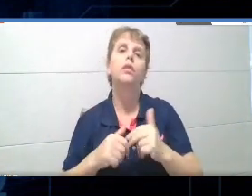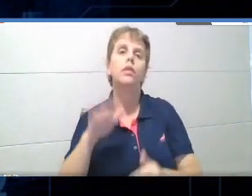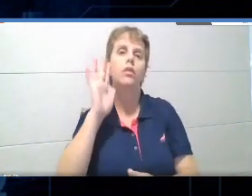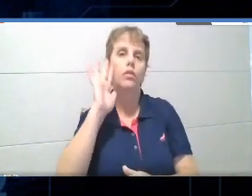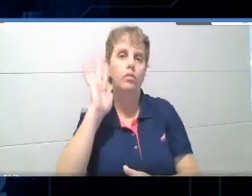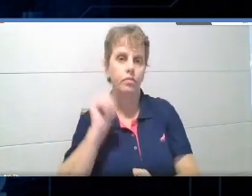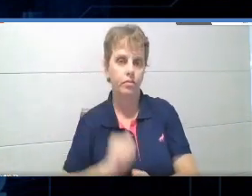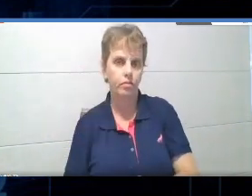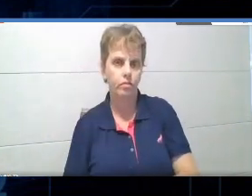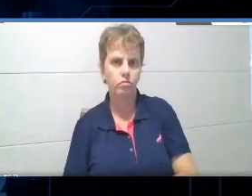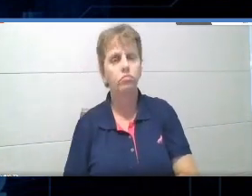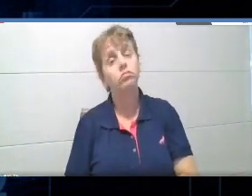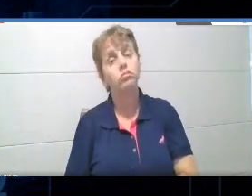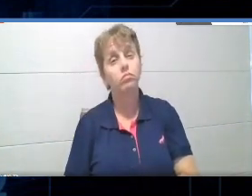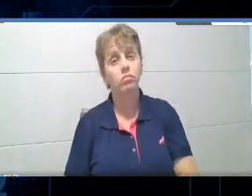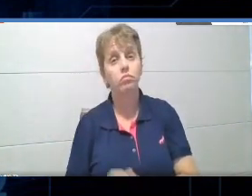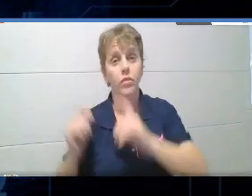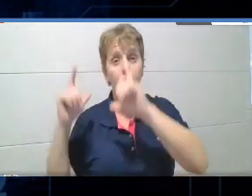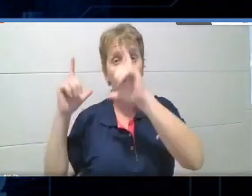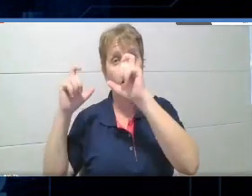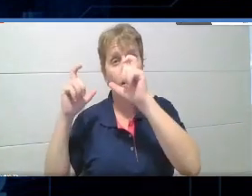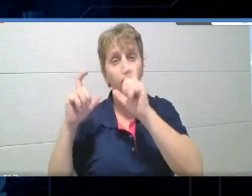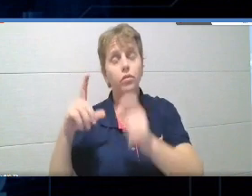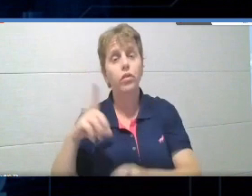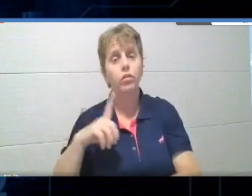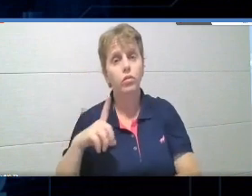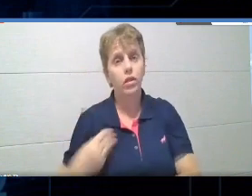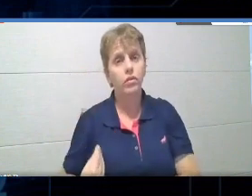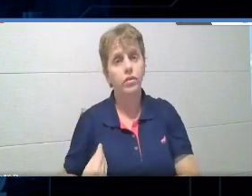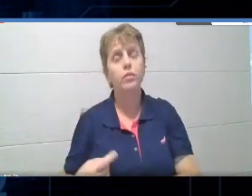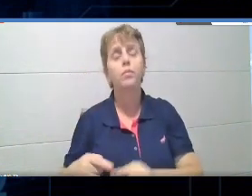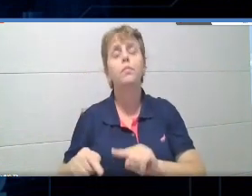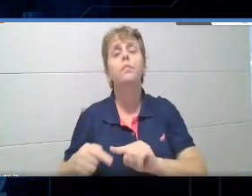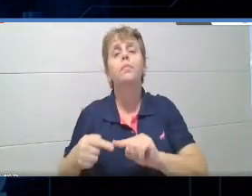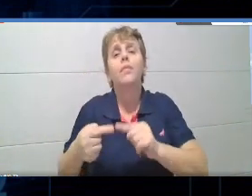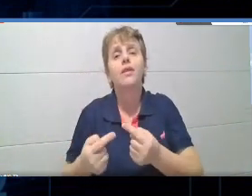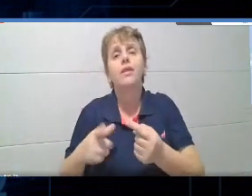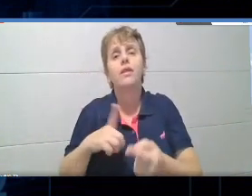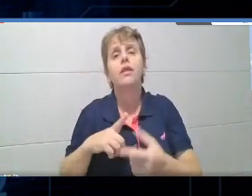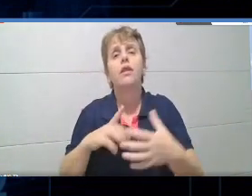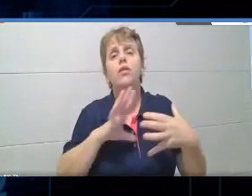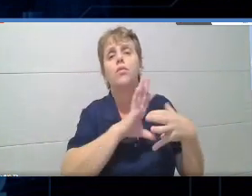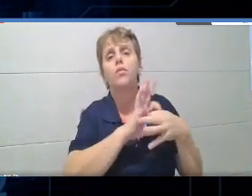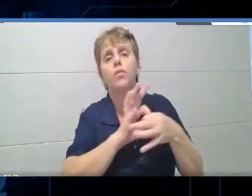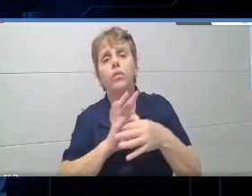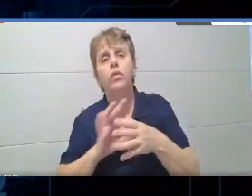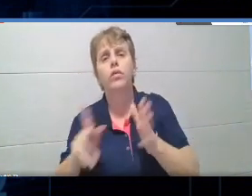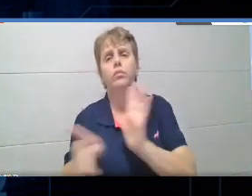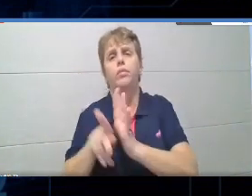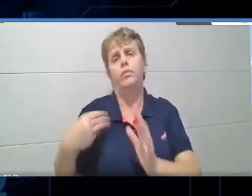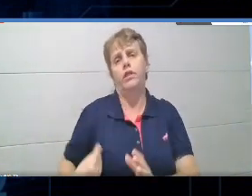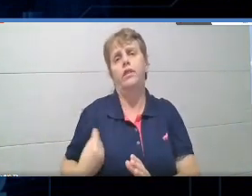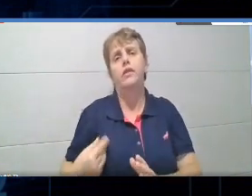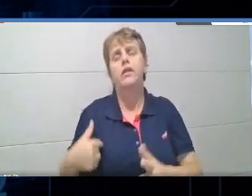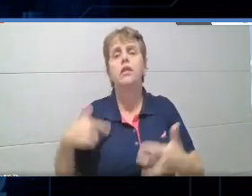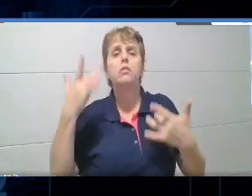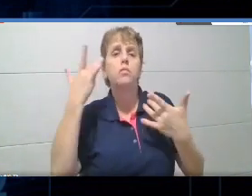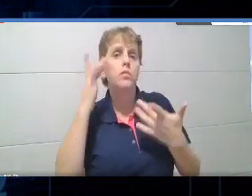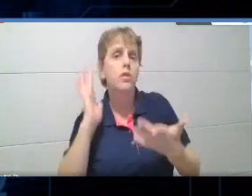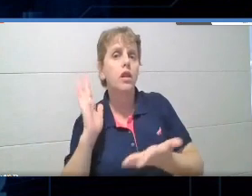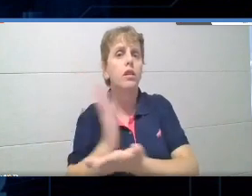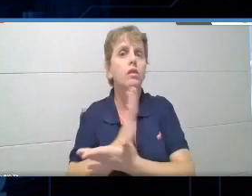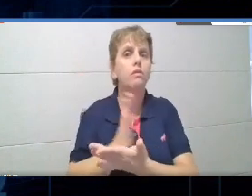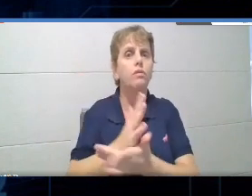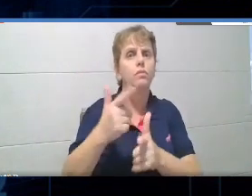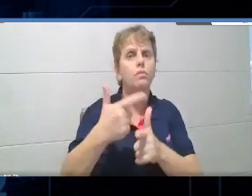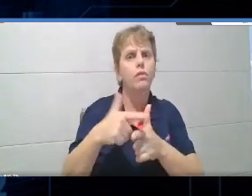essa foto existe, mas existe todo outro contexto, né, da vida da pessoa, daquele momento escolar,